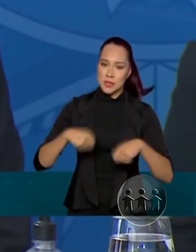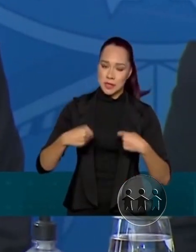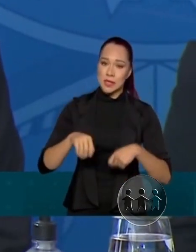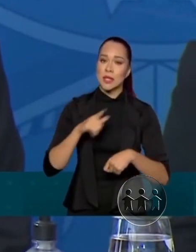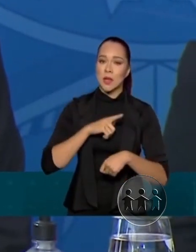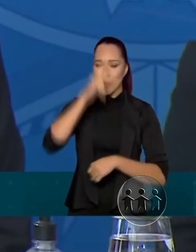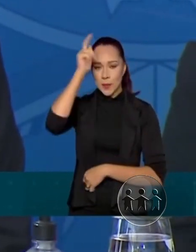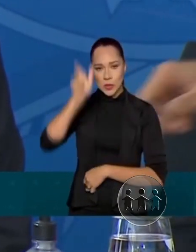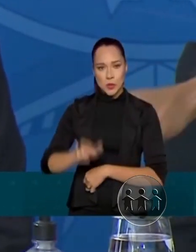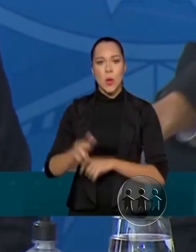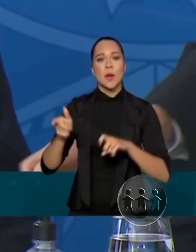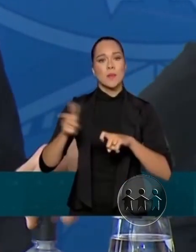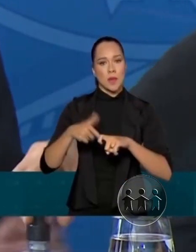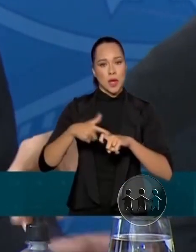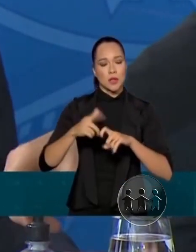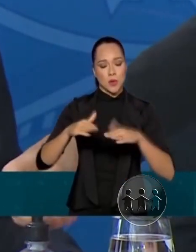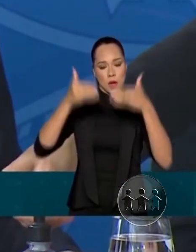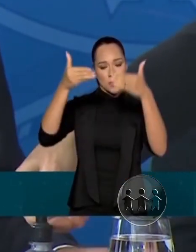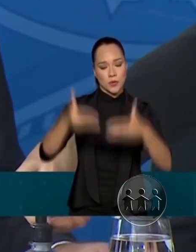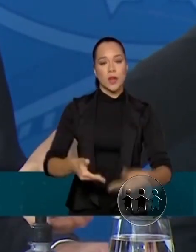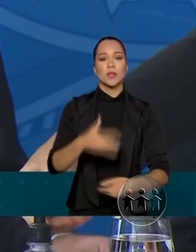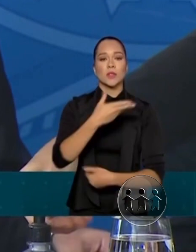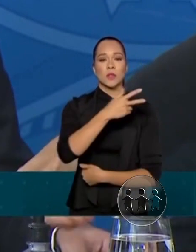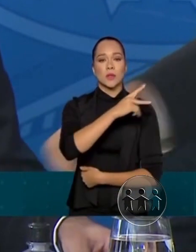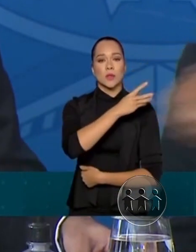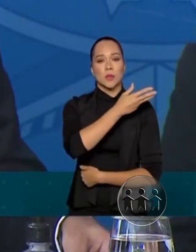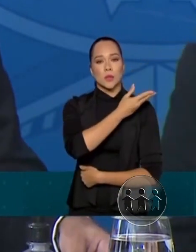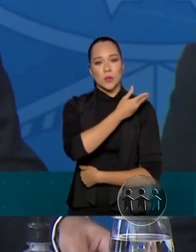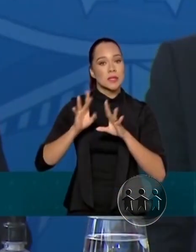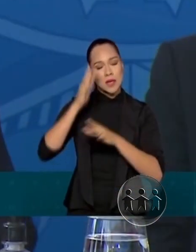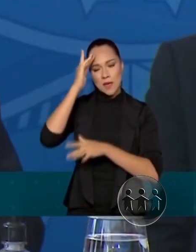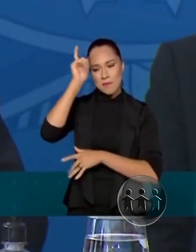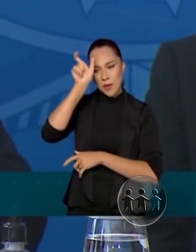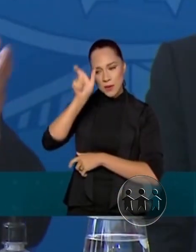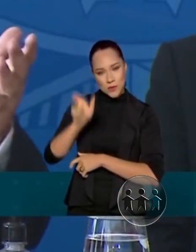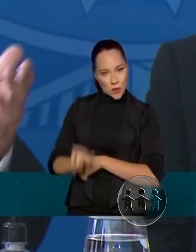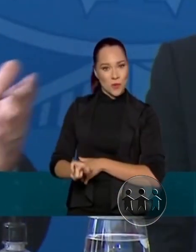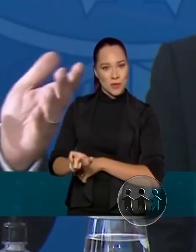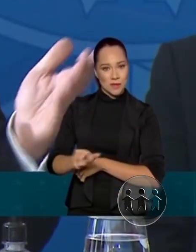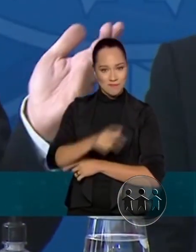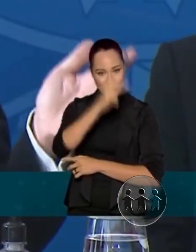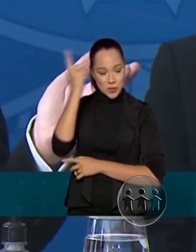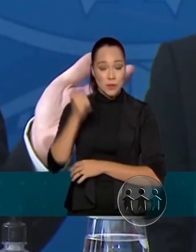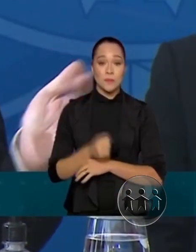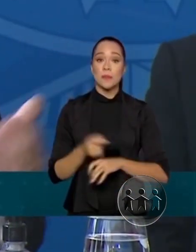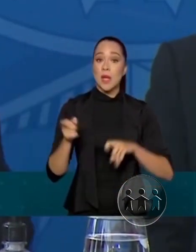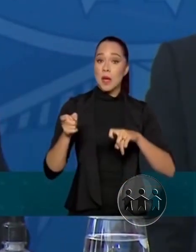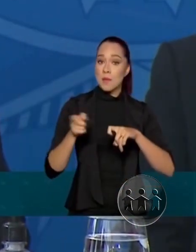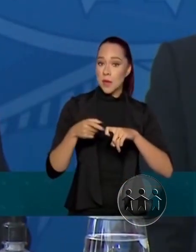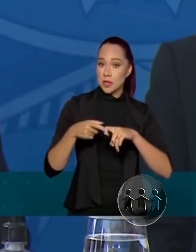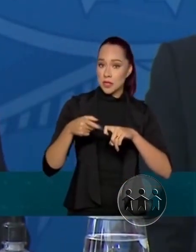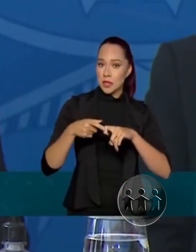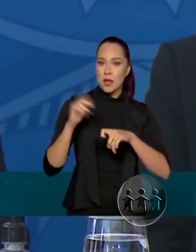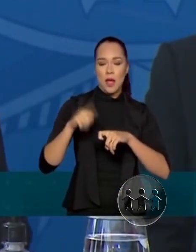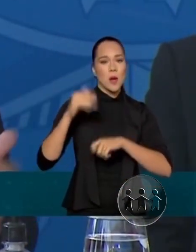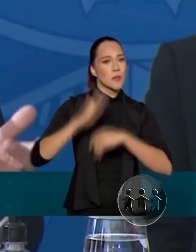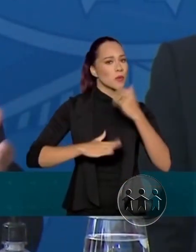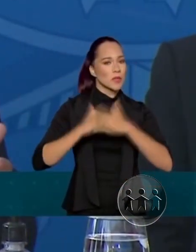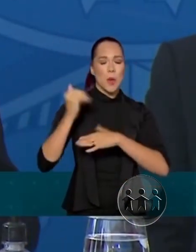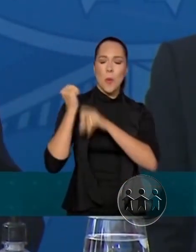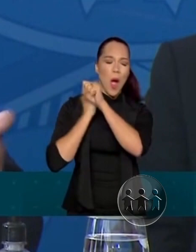médico à frente do Ministério da Saúde. A medicina é uma profissão milenar